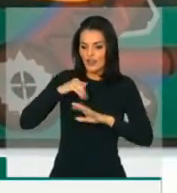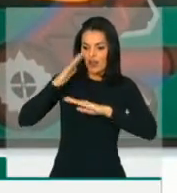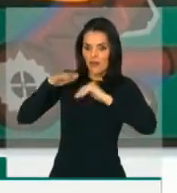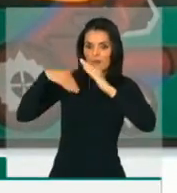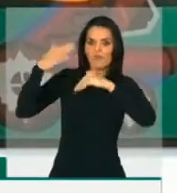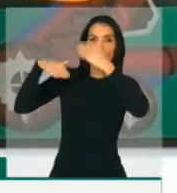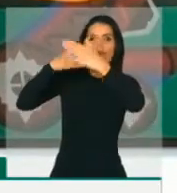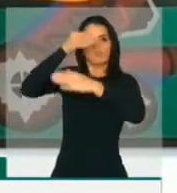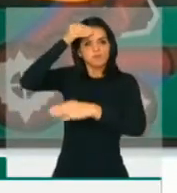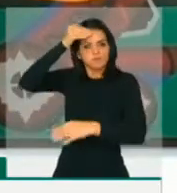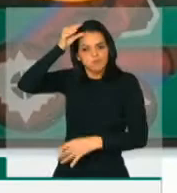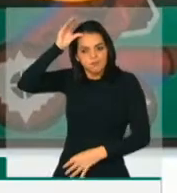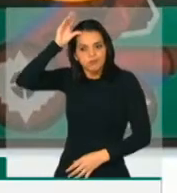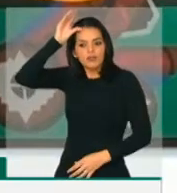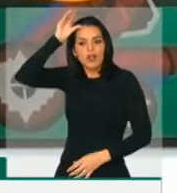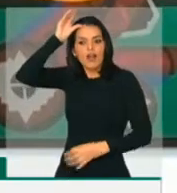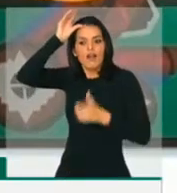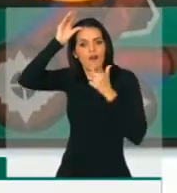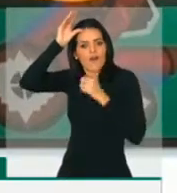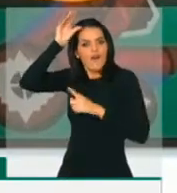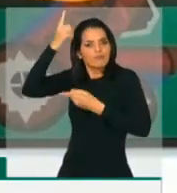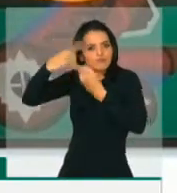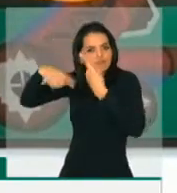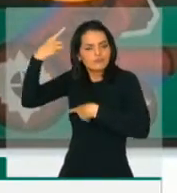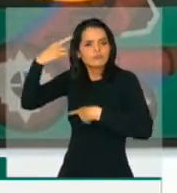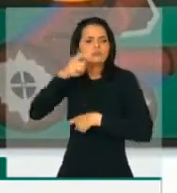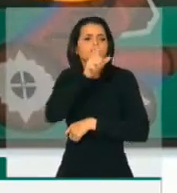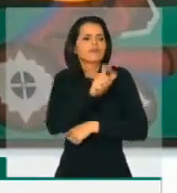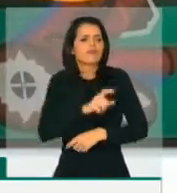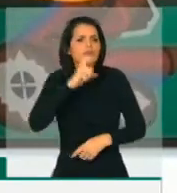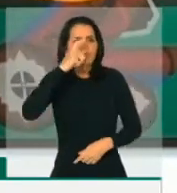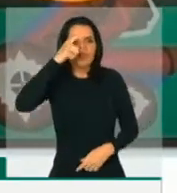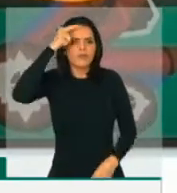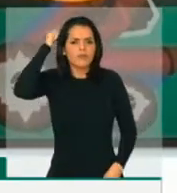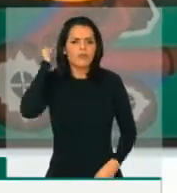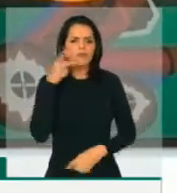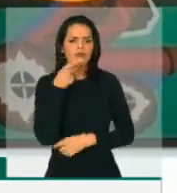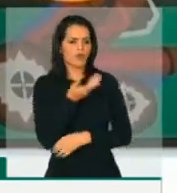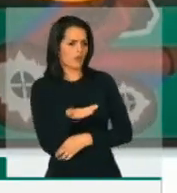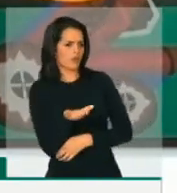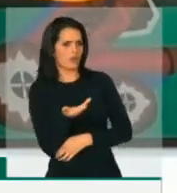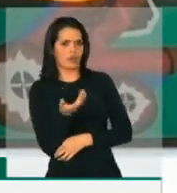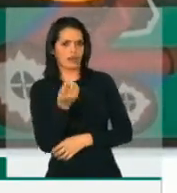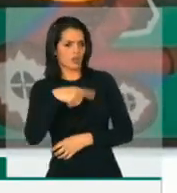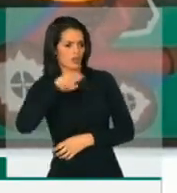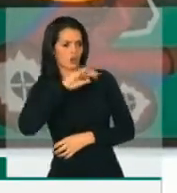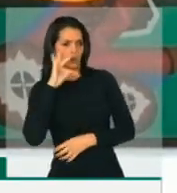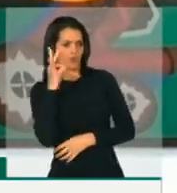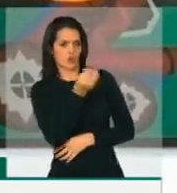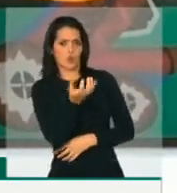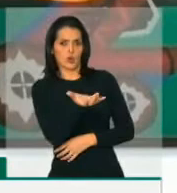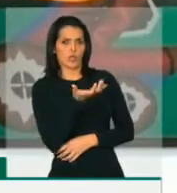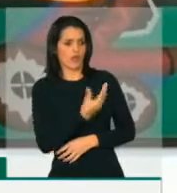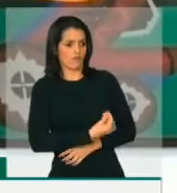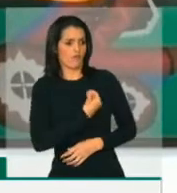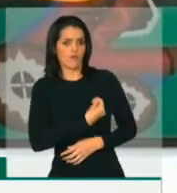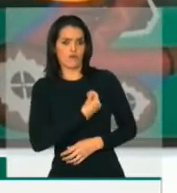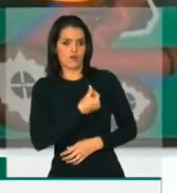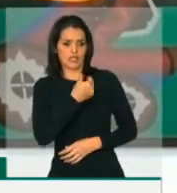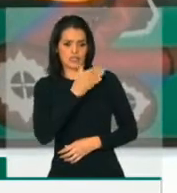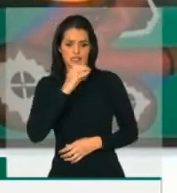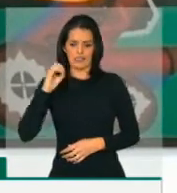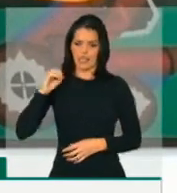conhecimento. Ele diz que todo mundo quer viver mais de 100 anos